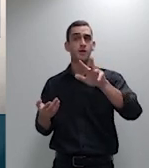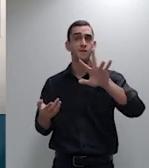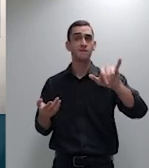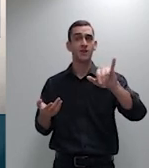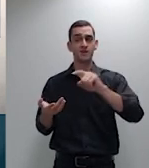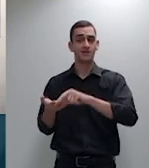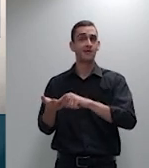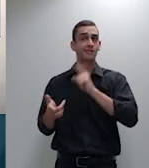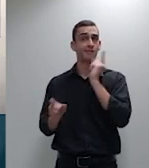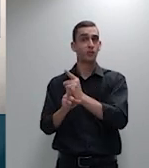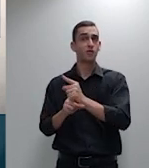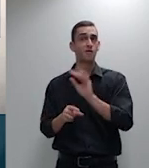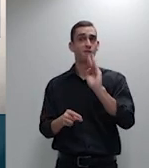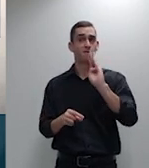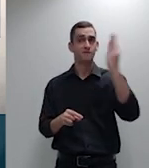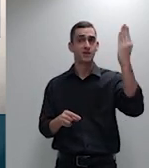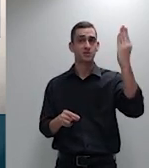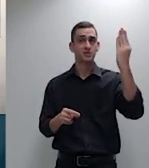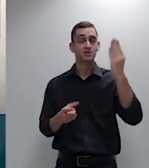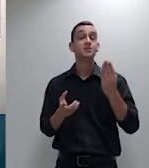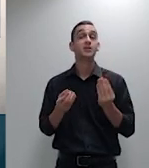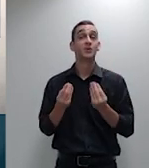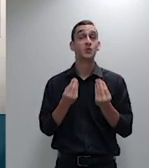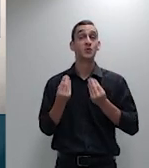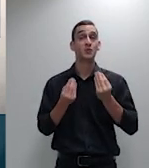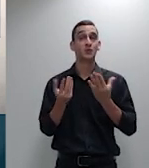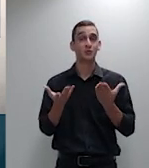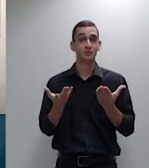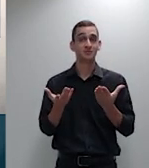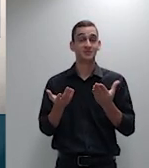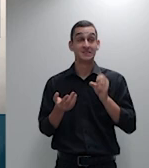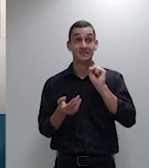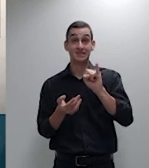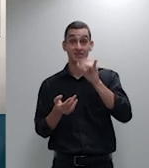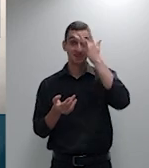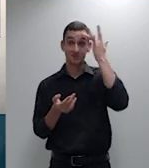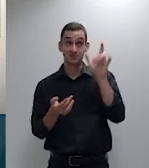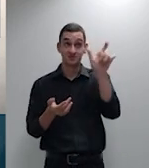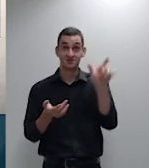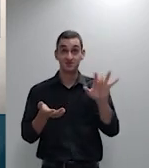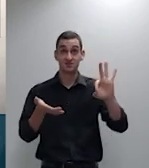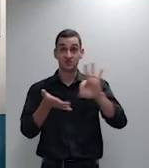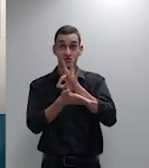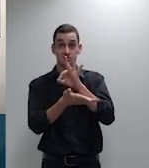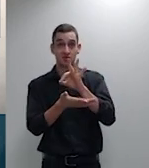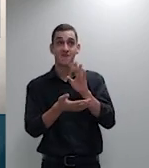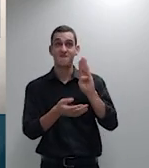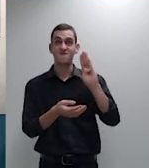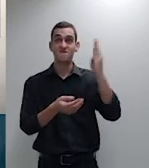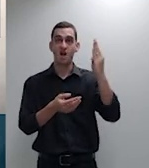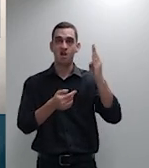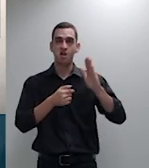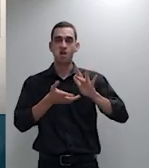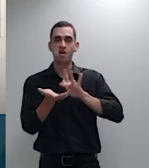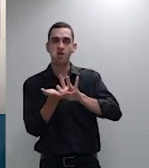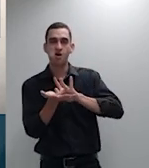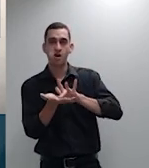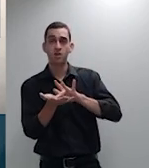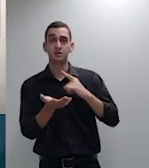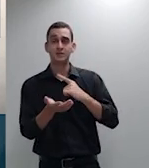então quem assinou a roubo e não a própria parte nós temos vários segmentos